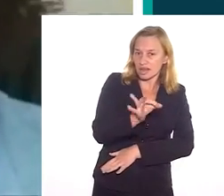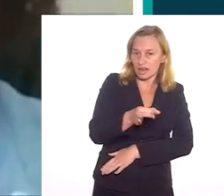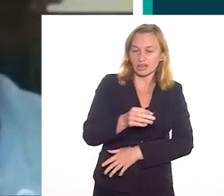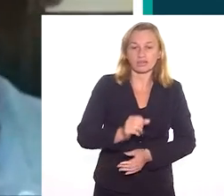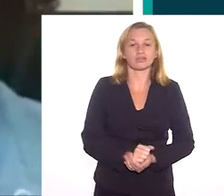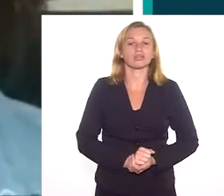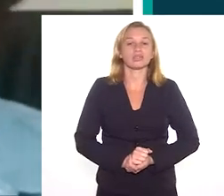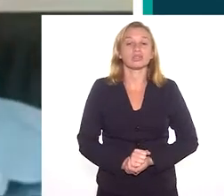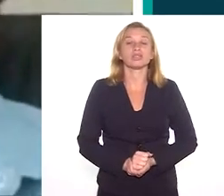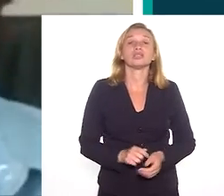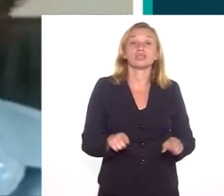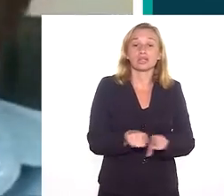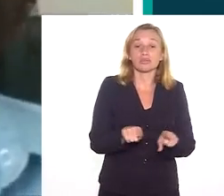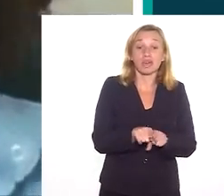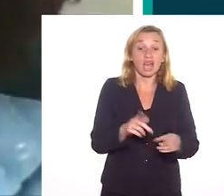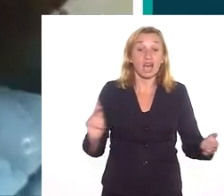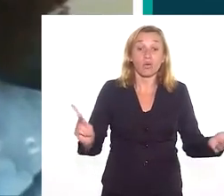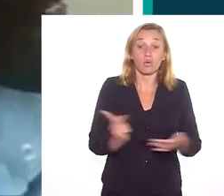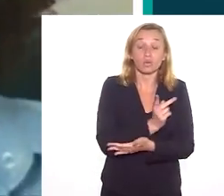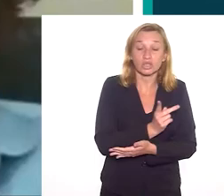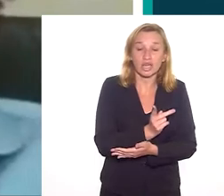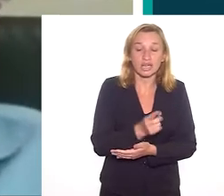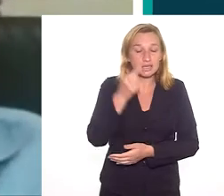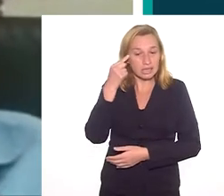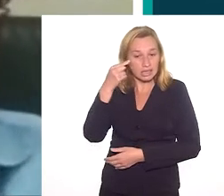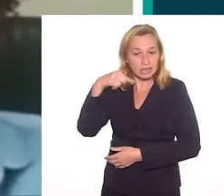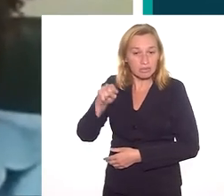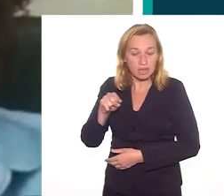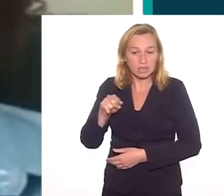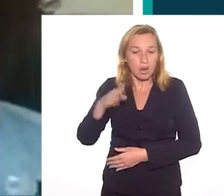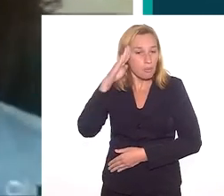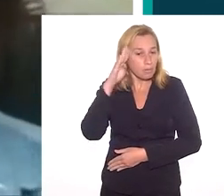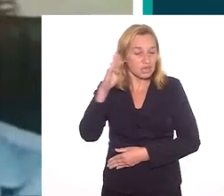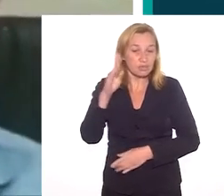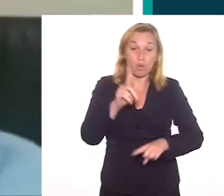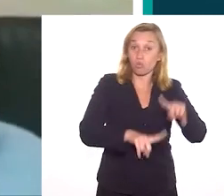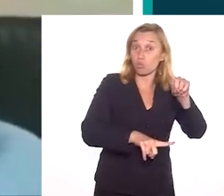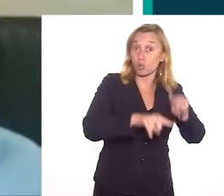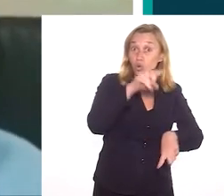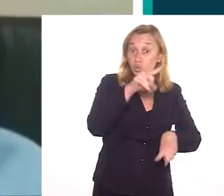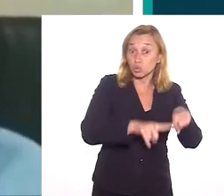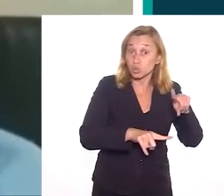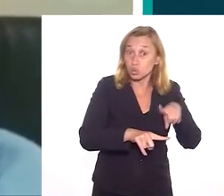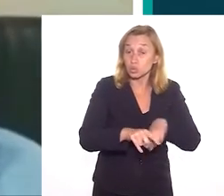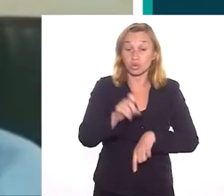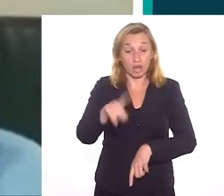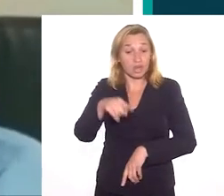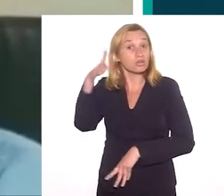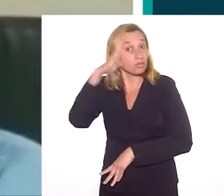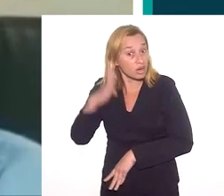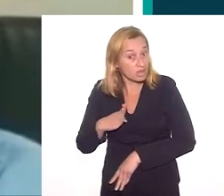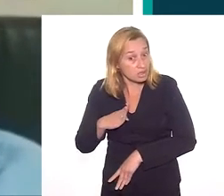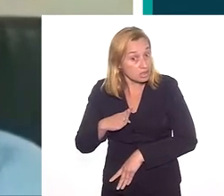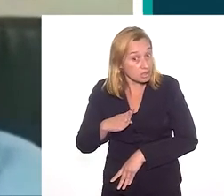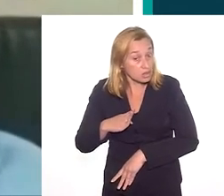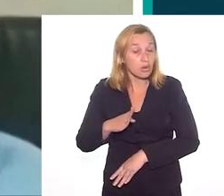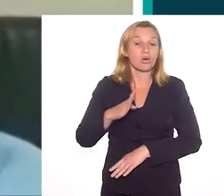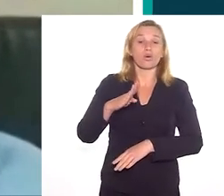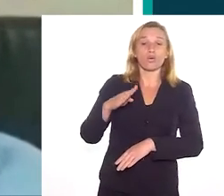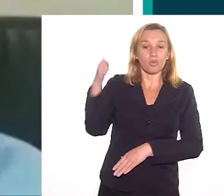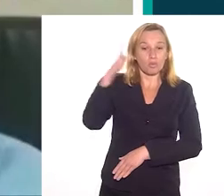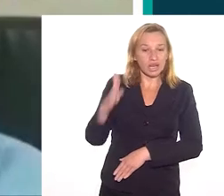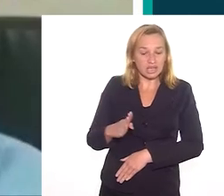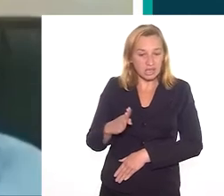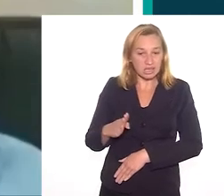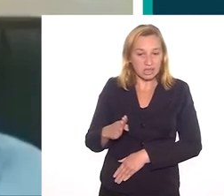acontecesse de fato, entretanto, ela acontece no momento em que a demanda pelo principal produto do